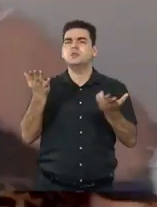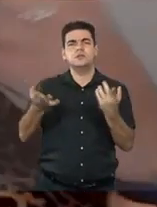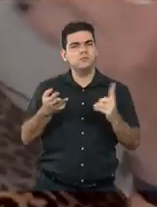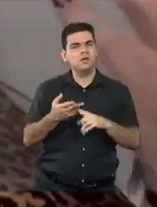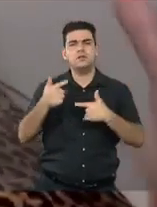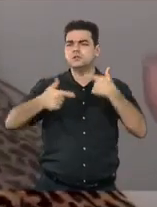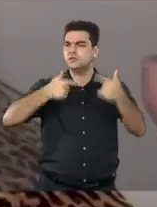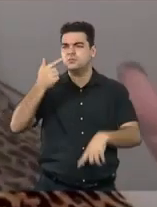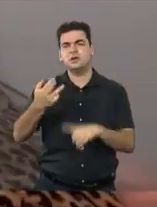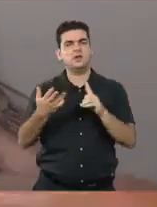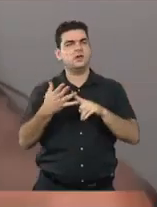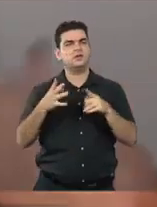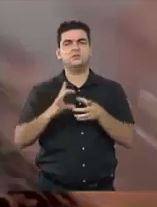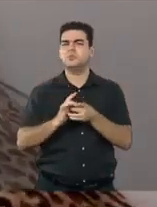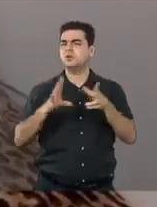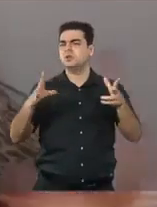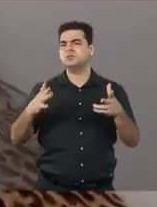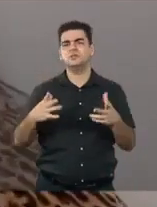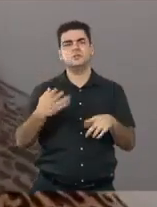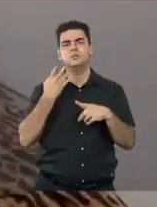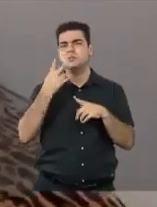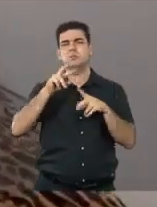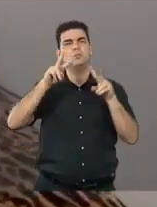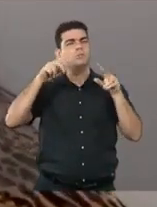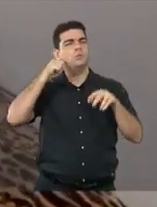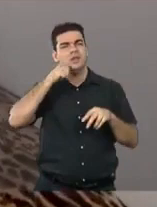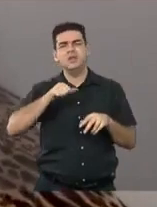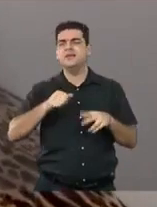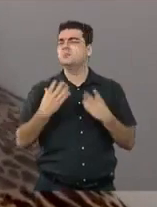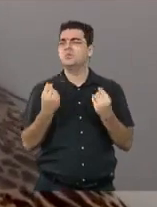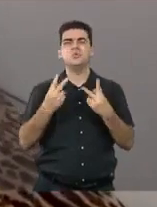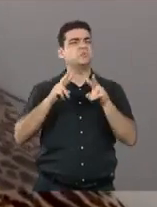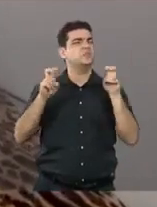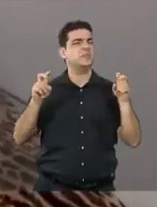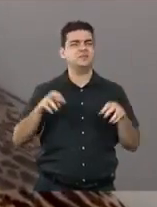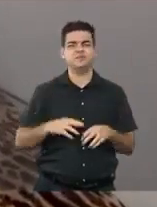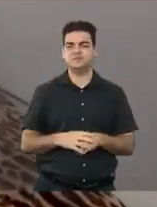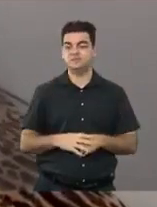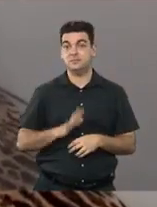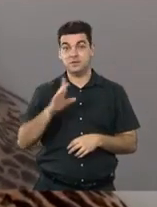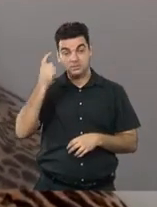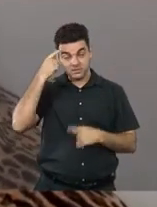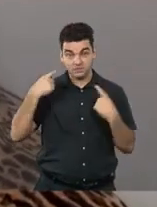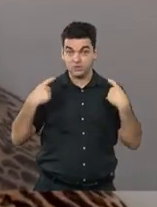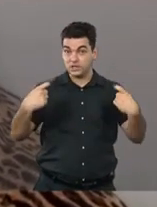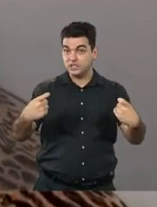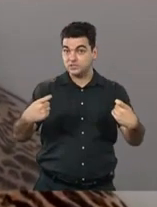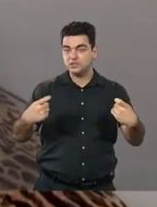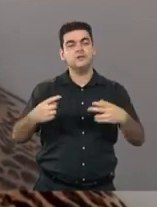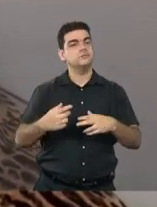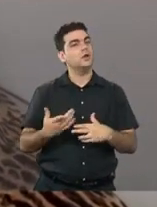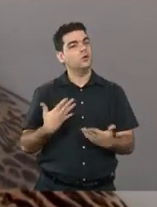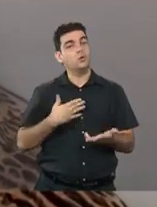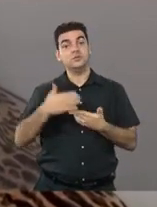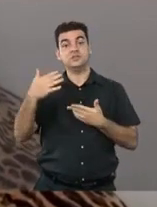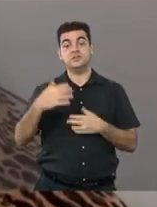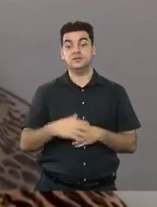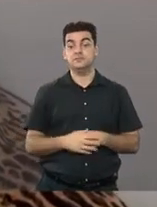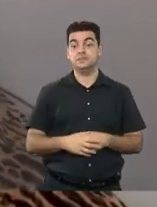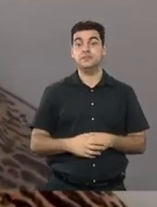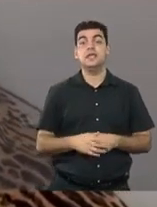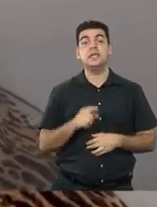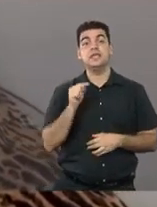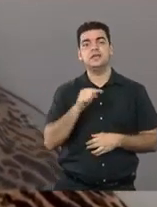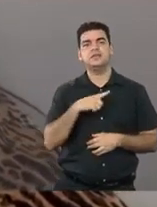democracia, aquilo que tá de mulher, mas nunca tinha levado a violência. E aí, quando nós perdemos uma